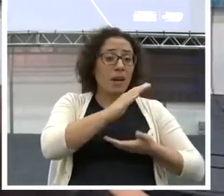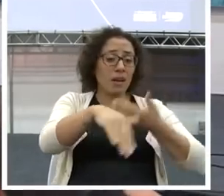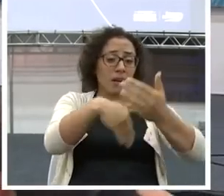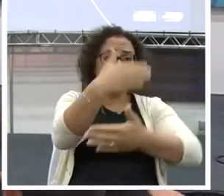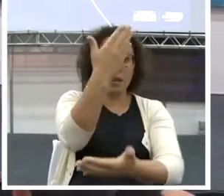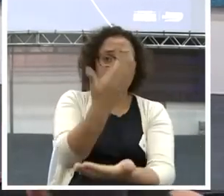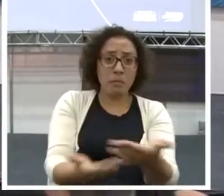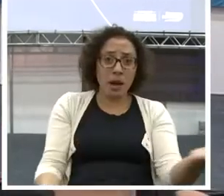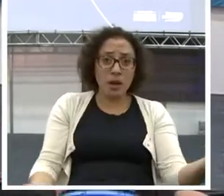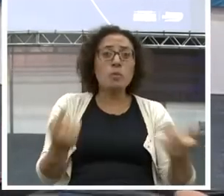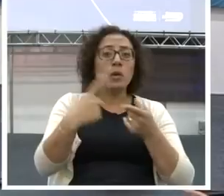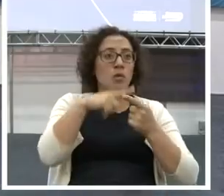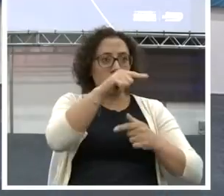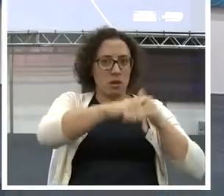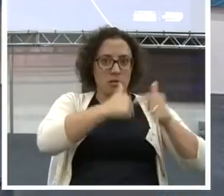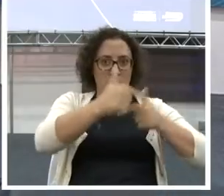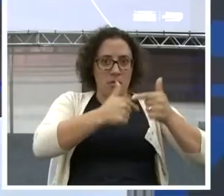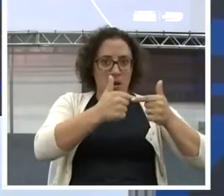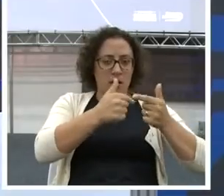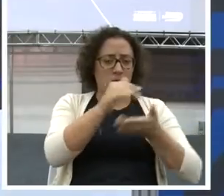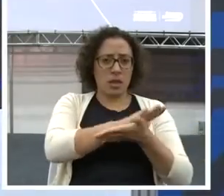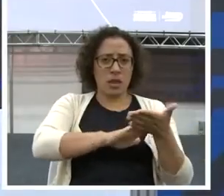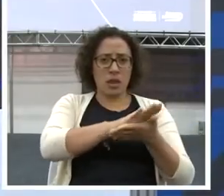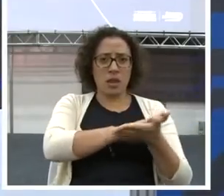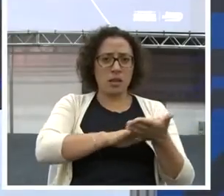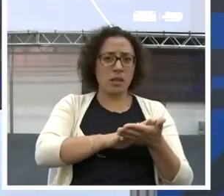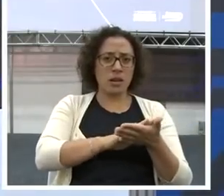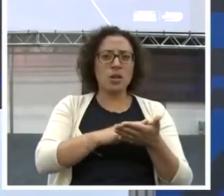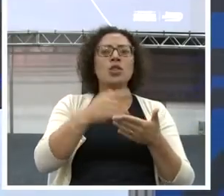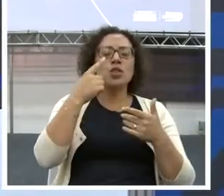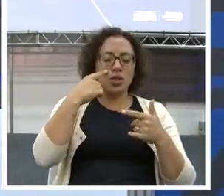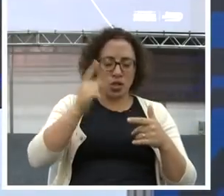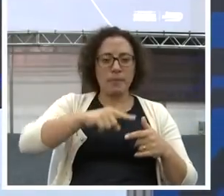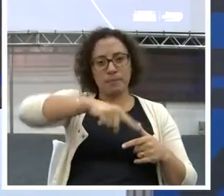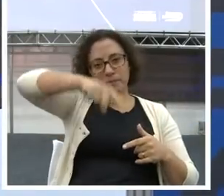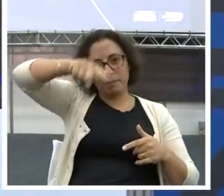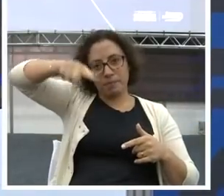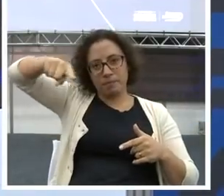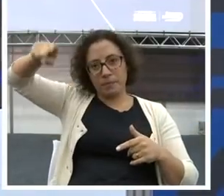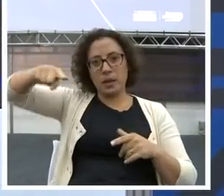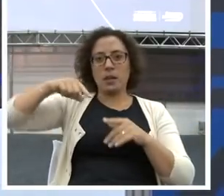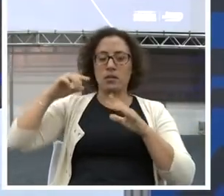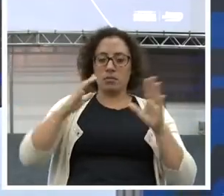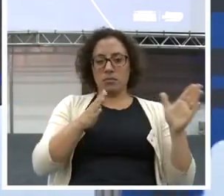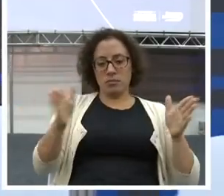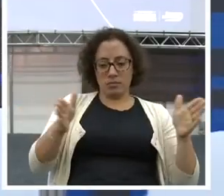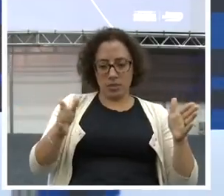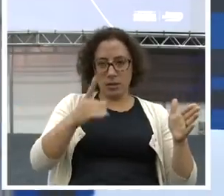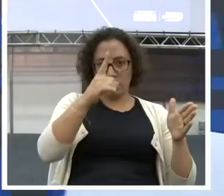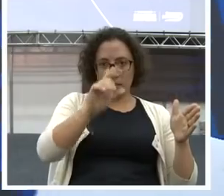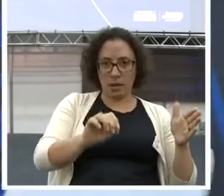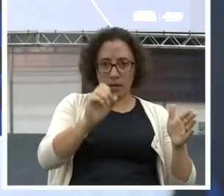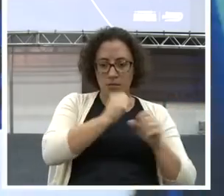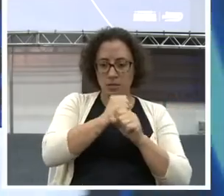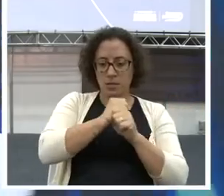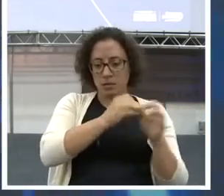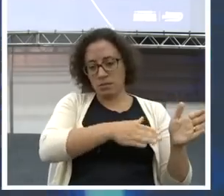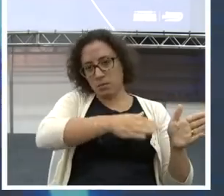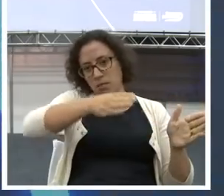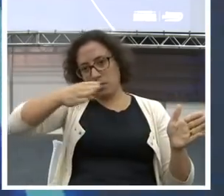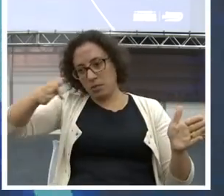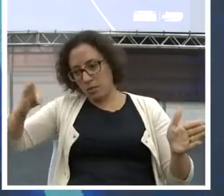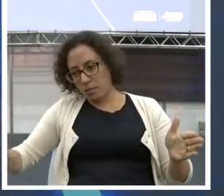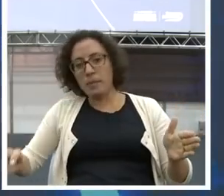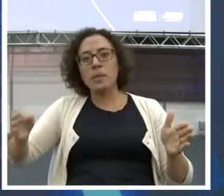Que as estatísticas mostram. As pessoas que ganharam na Mega Sena. No último 10 anos. 89% delas. Estão mais